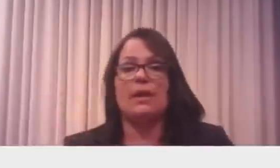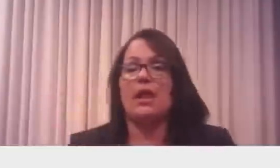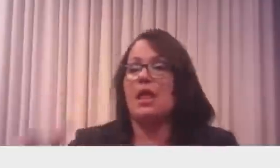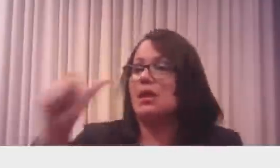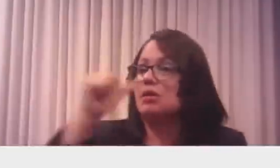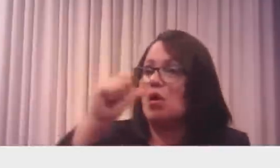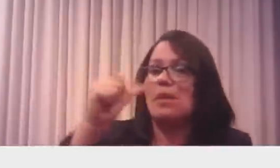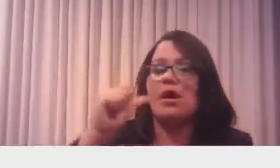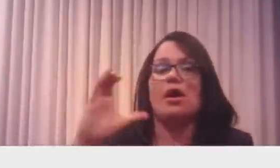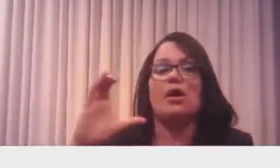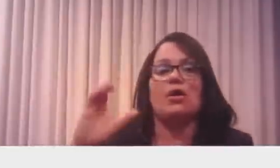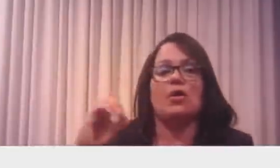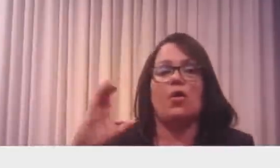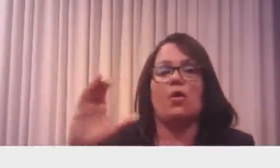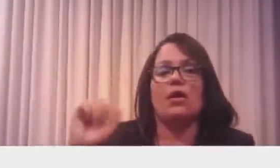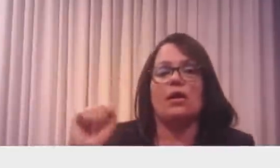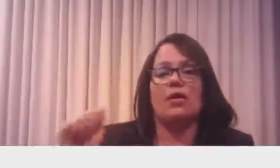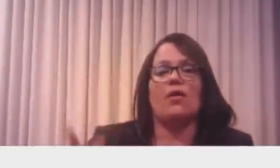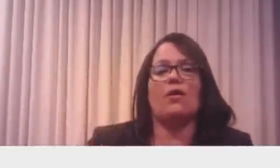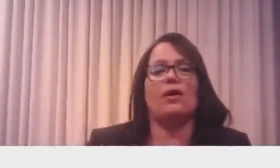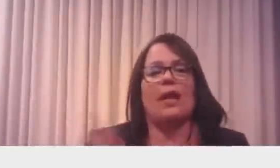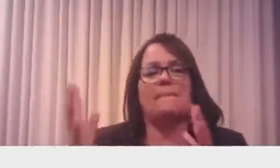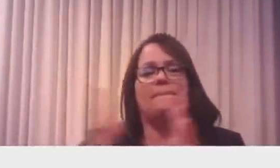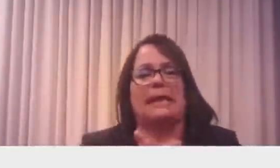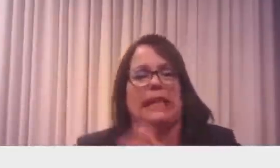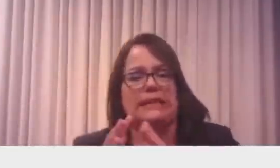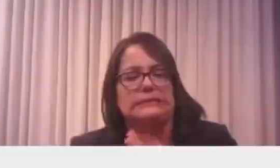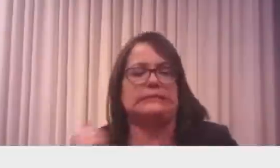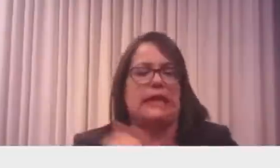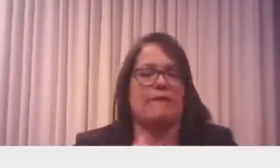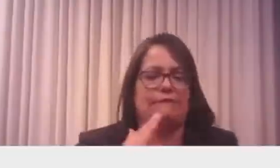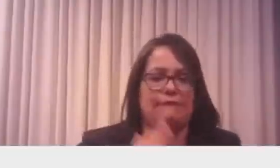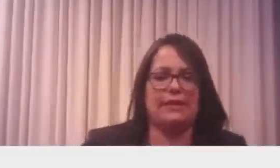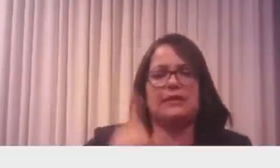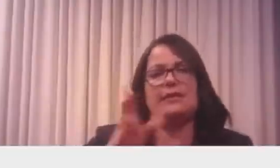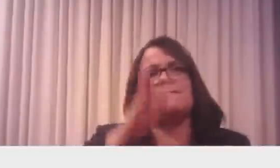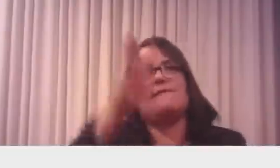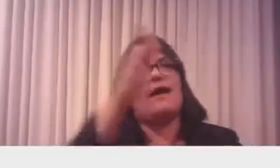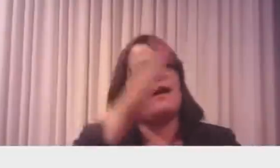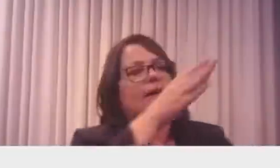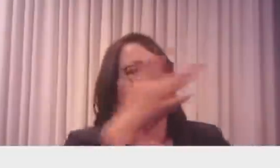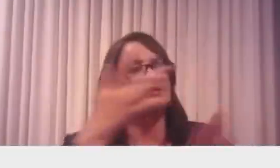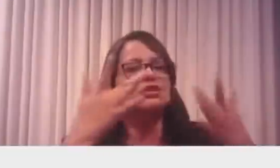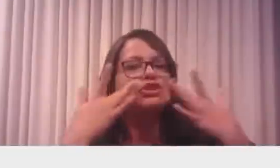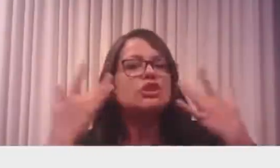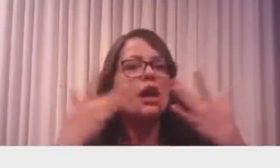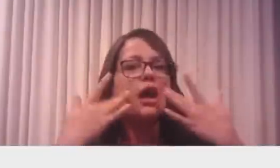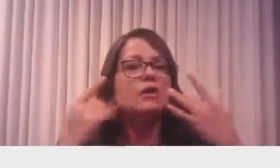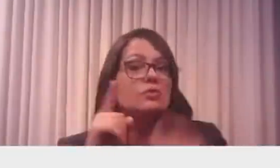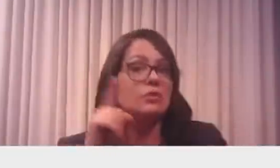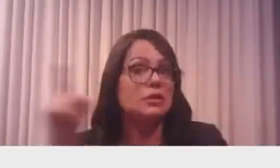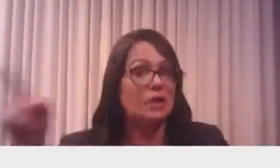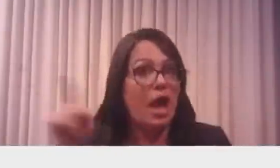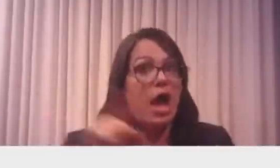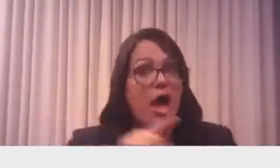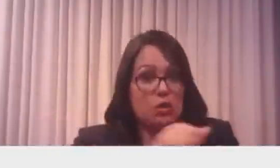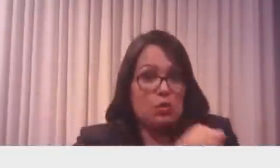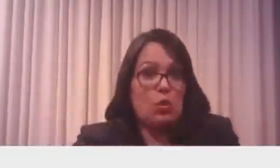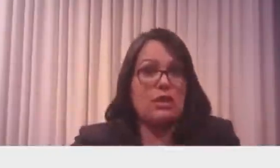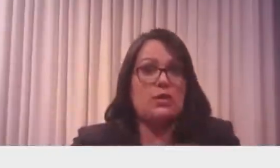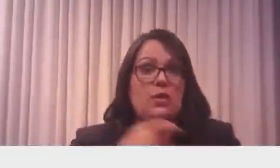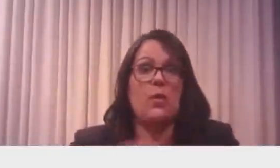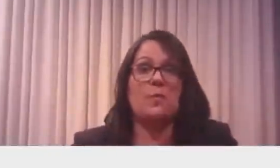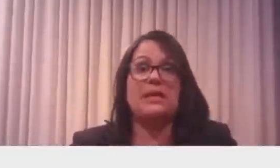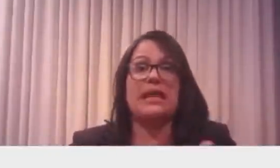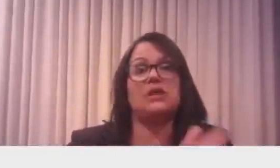com batatinha frita, quer ser num teatro, porque lá no Rio tem que ter o cartão de vacina, não a Jodora do